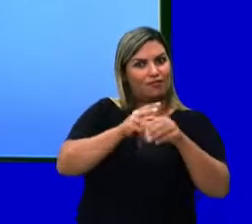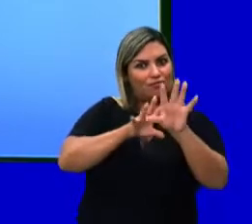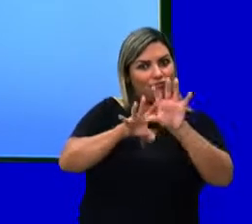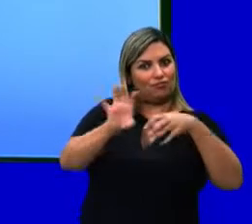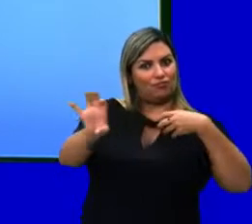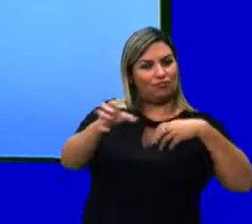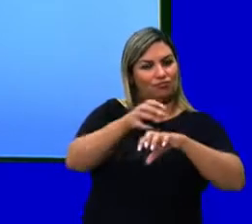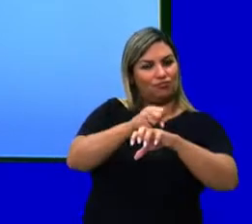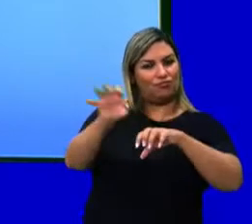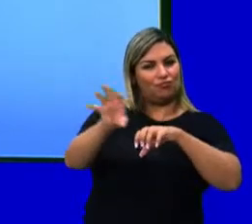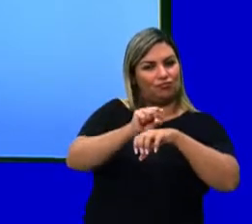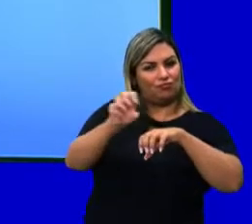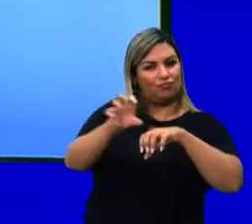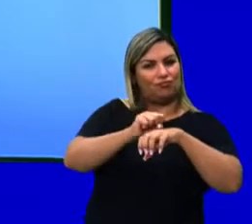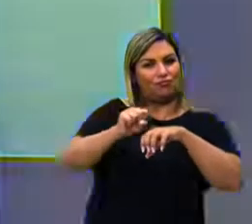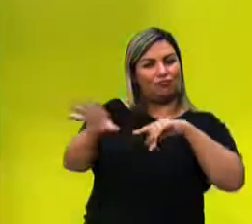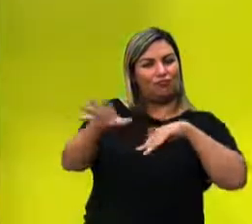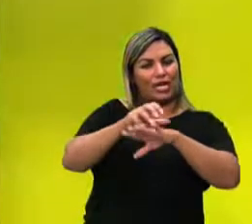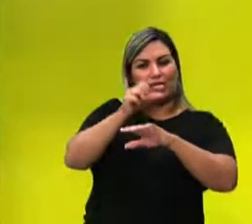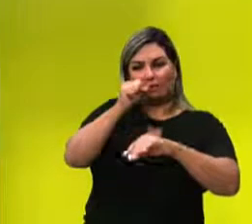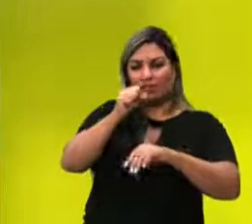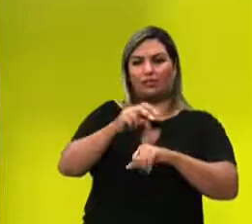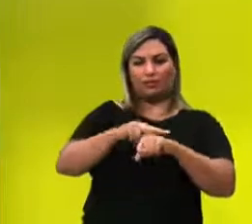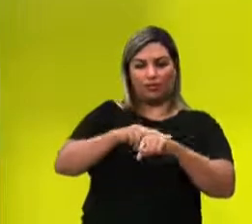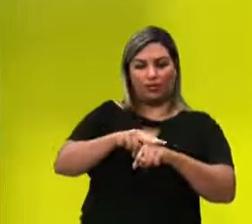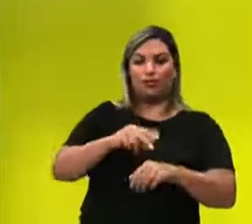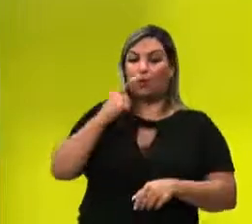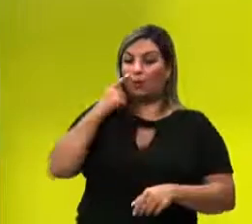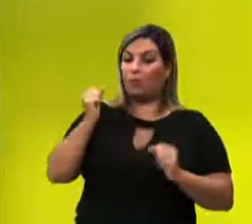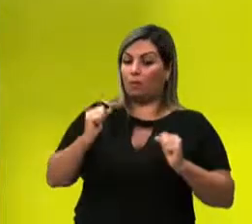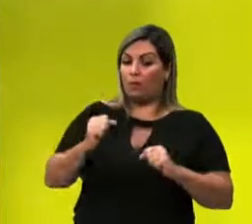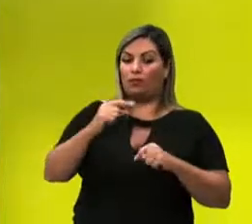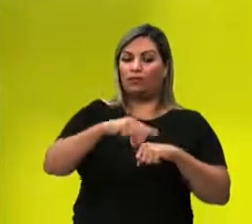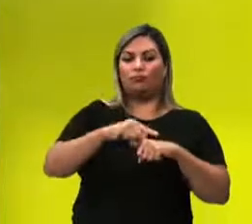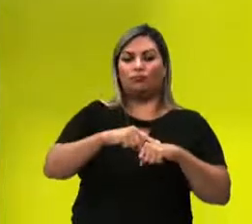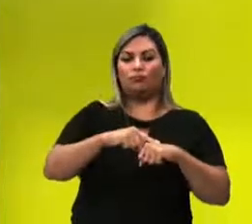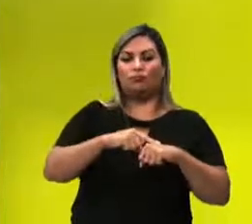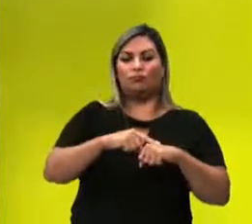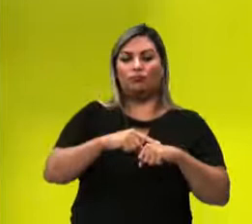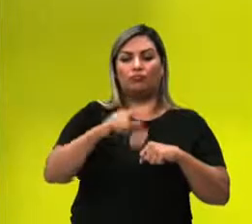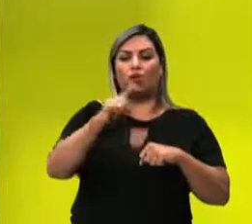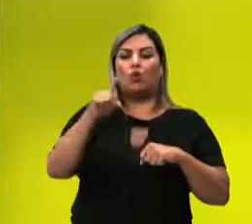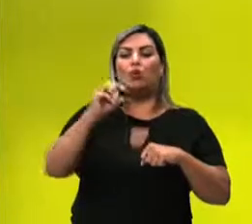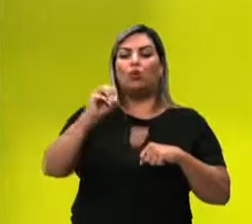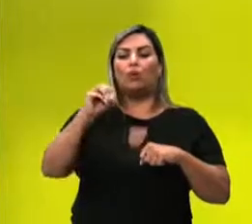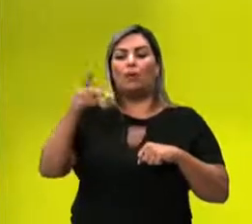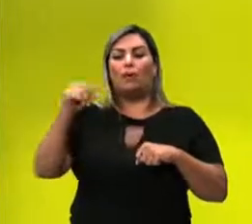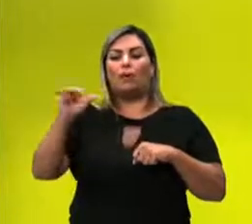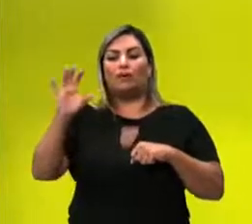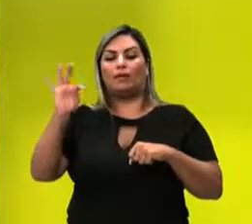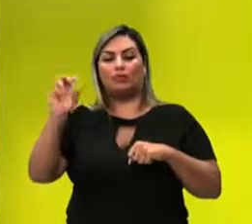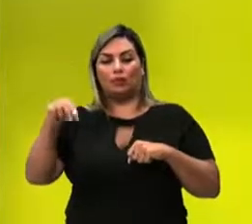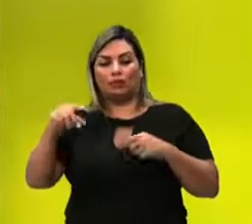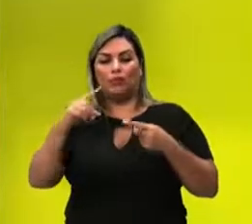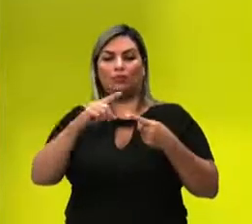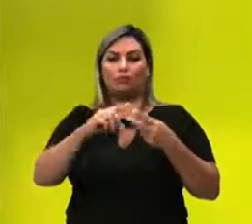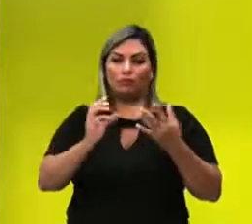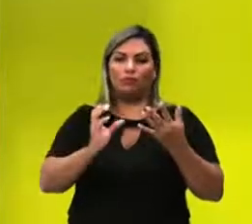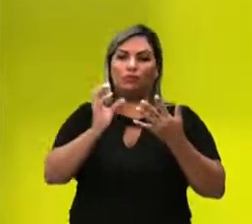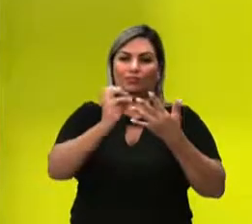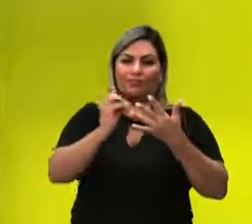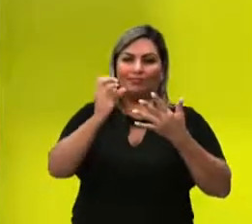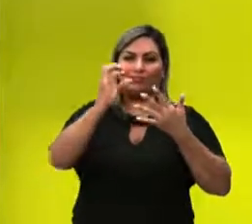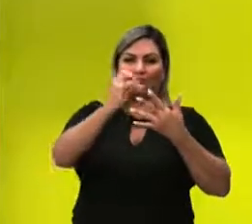a base dessa cadeia alimentar, que podem servir de alimento para o zooplâncton, que serve de alimento para